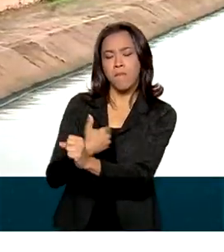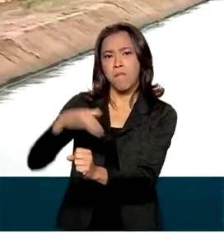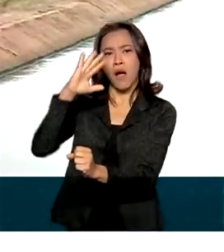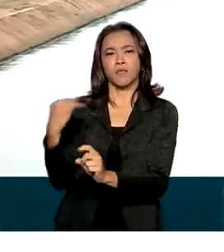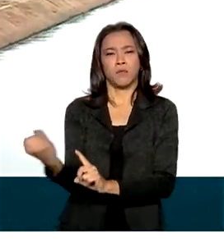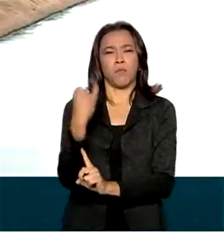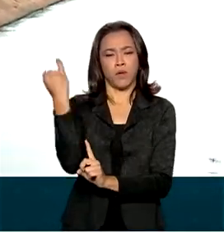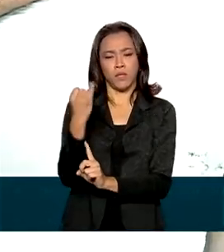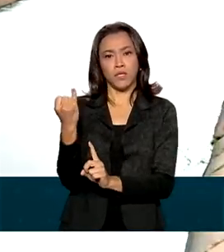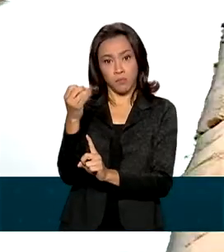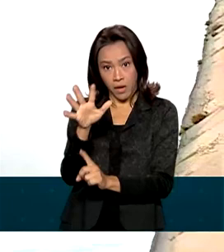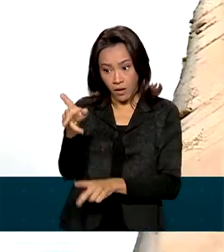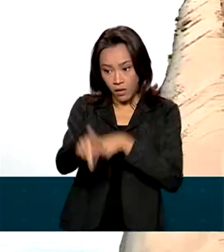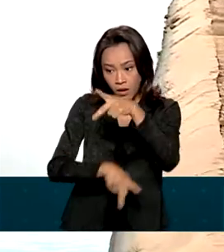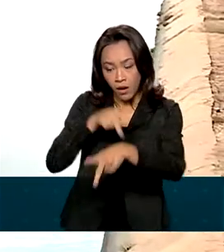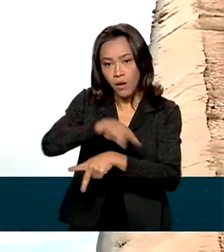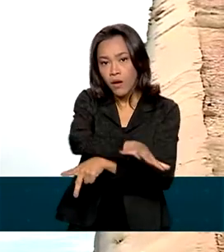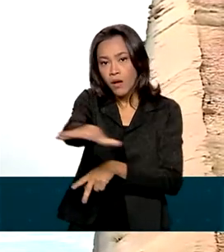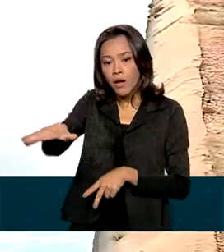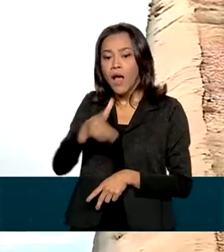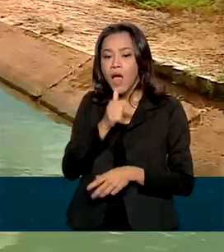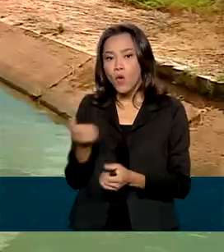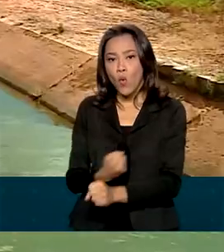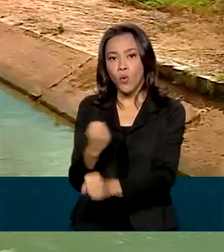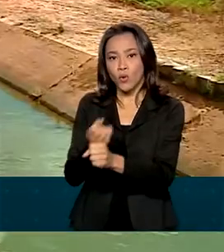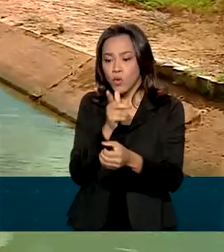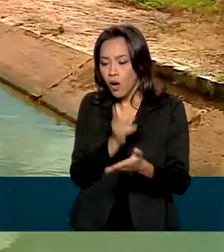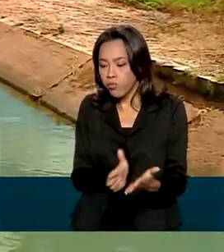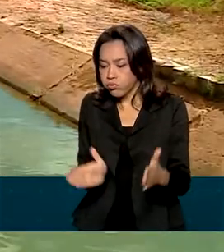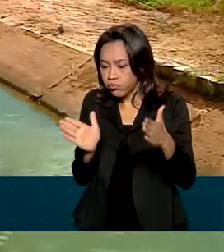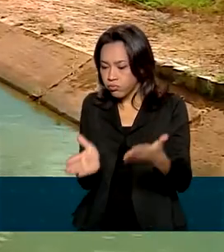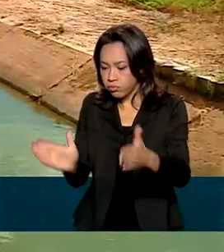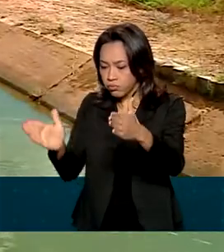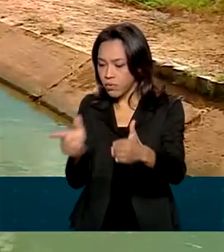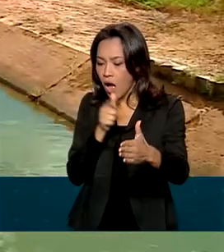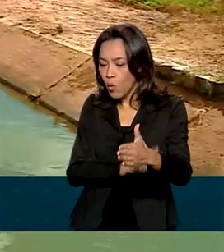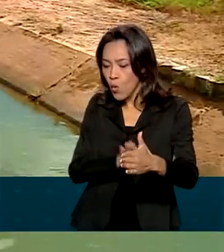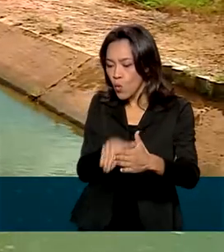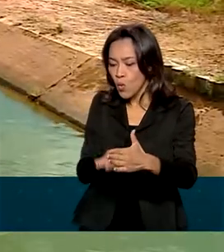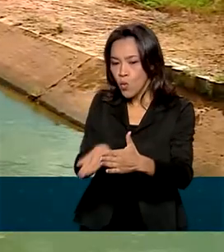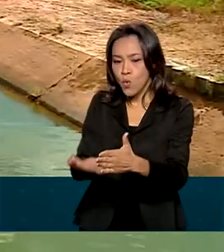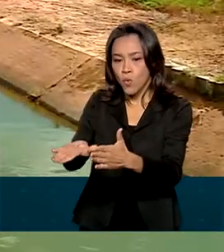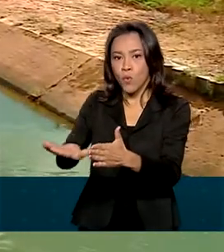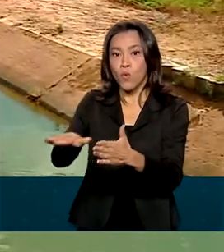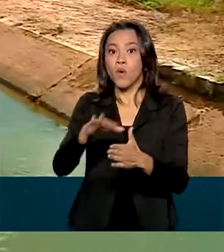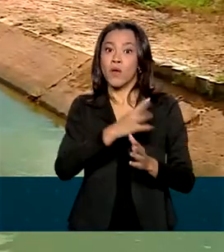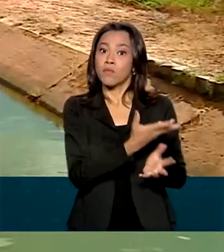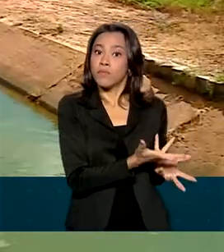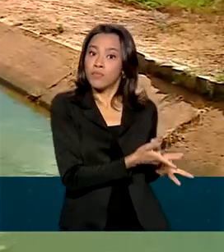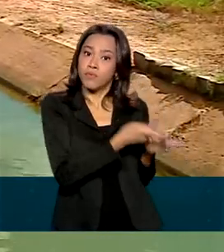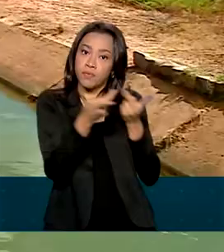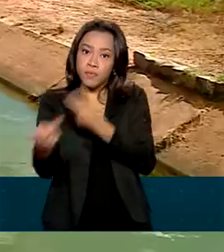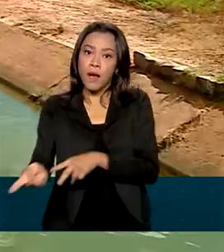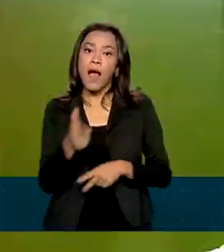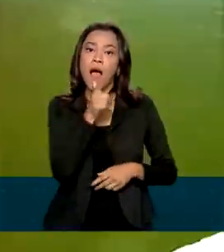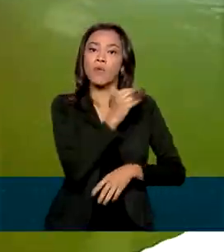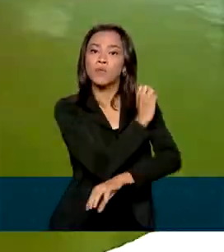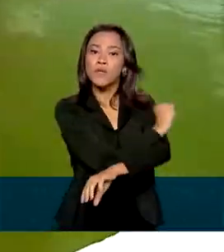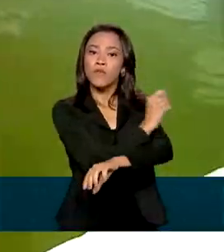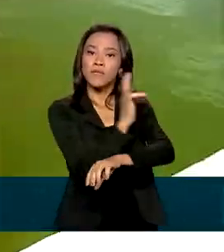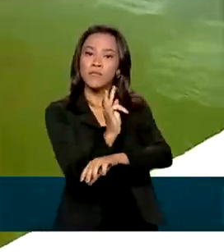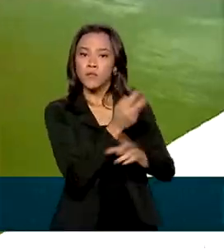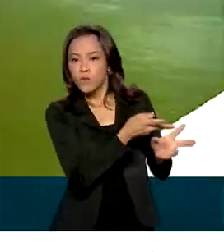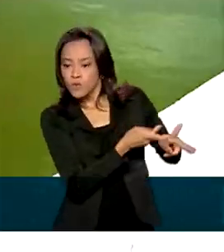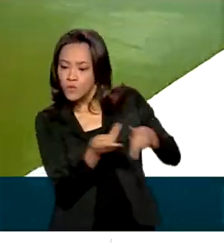importante pra população daqui, é a construção do ramal do Salgado, que é um ramal que vai trazer água do Rio São Francisco pra cá, pras áreas